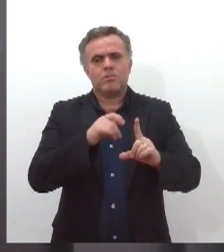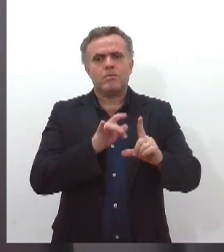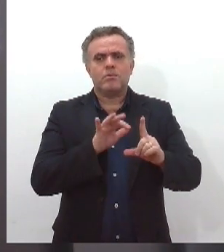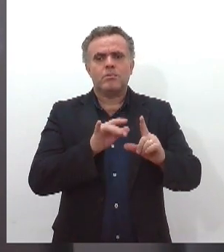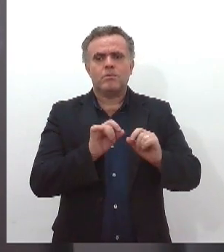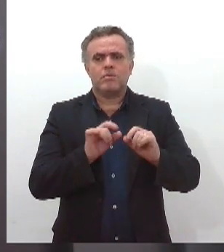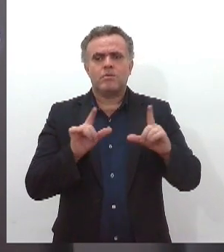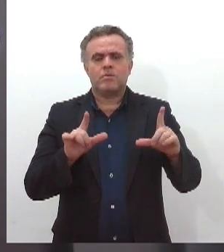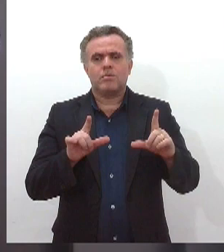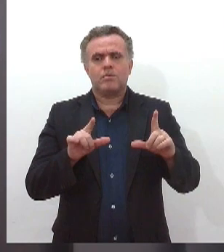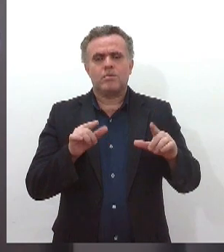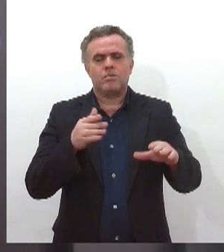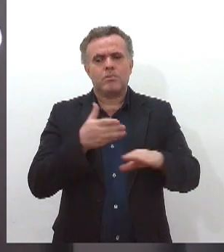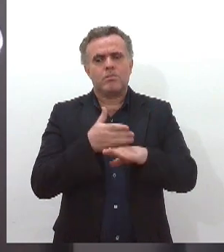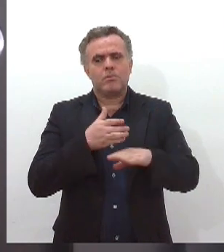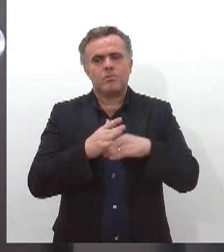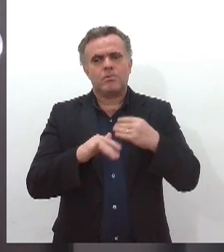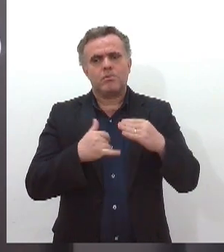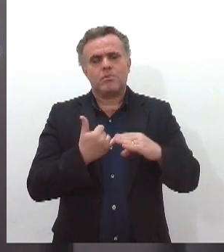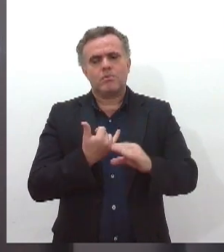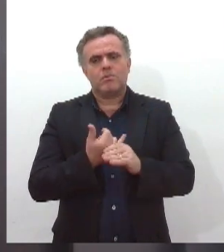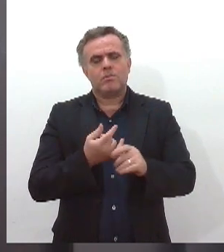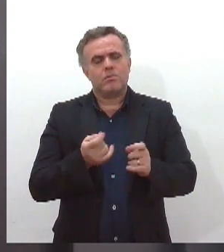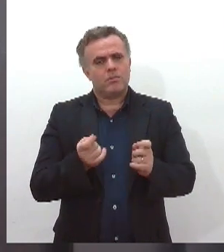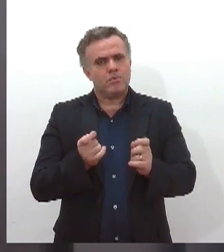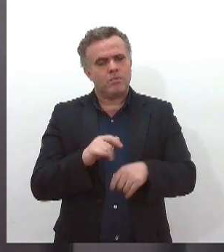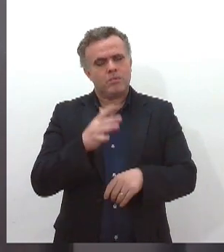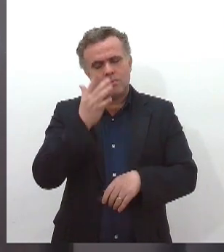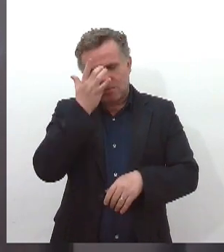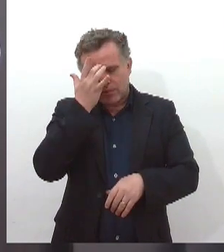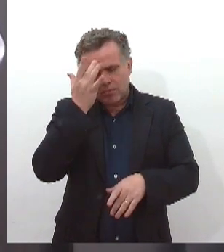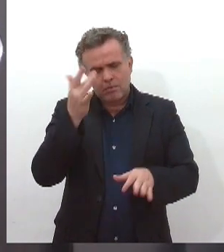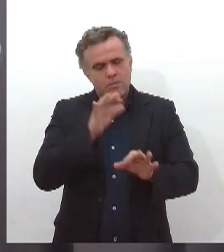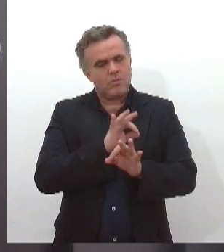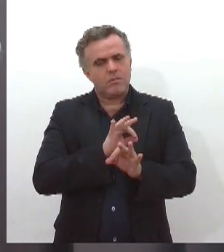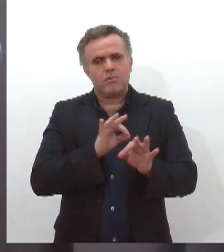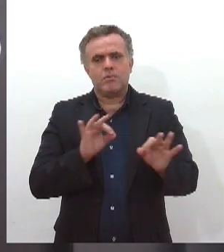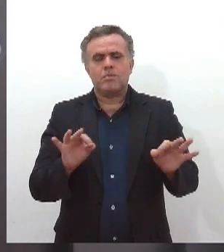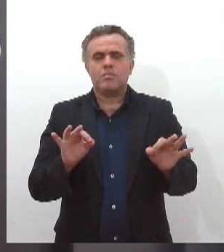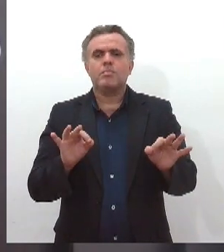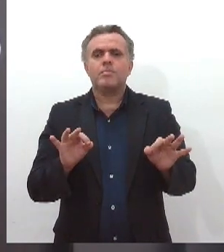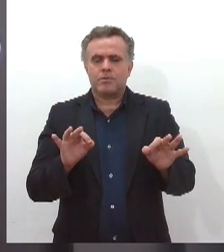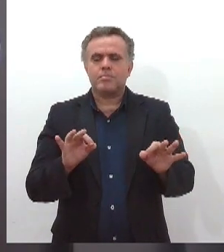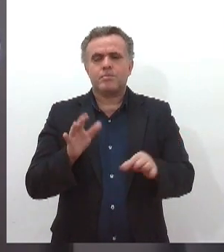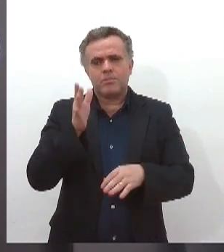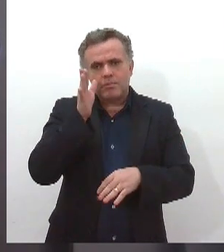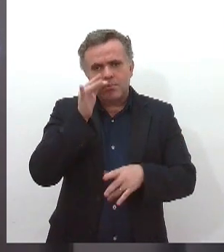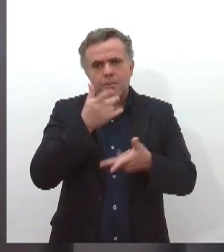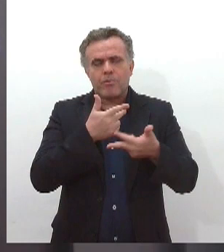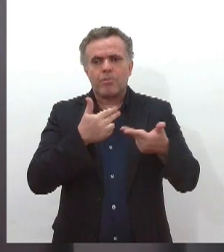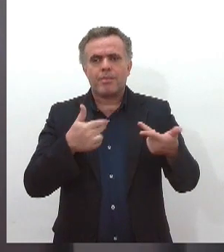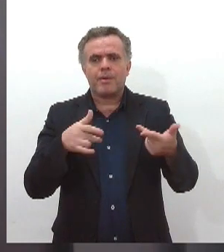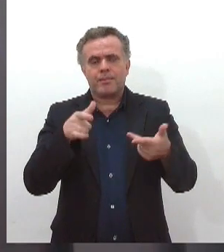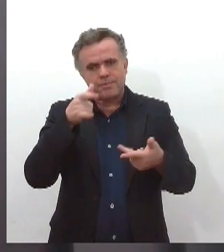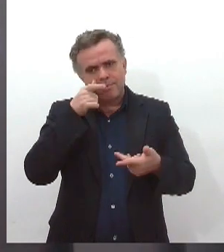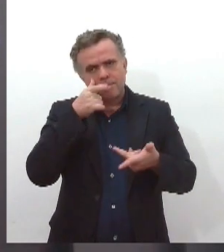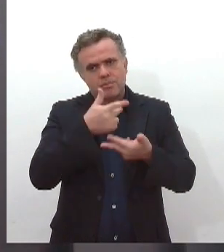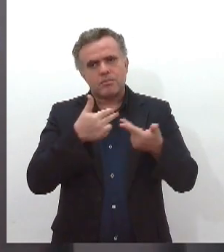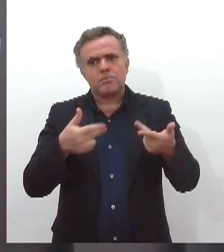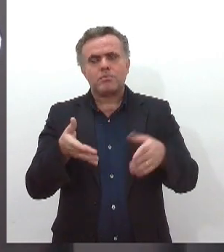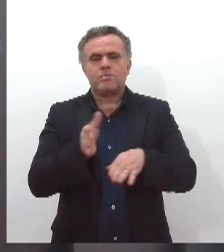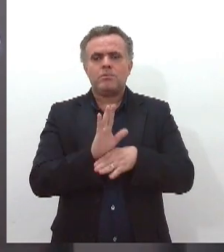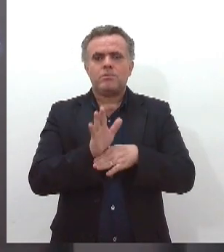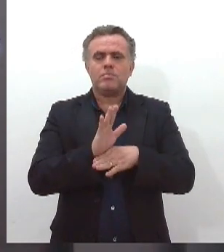acessar o nosso canal do YouTube, posicione a câmera do seu celular no QR Code localizado no canto inferior esquerdo da tela